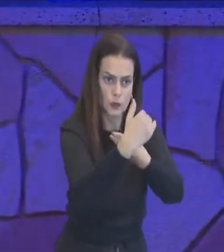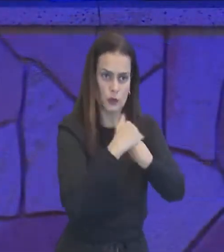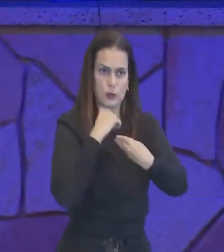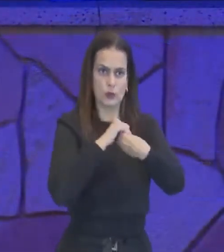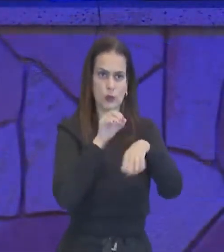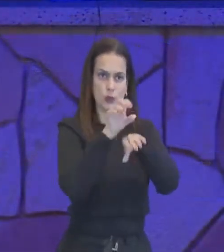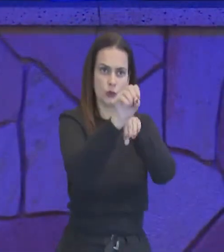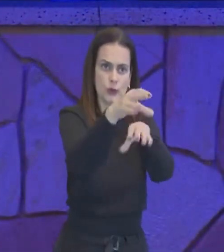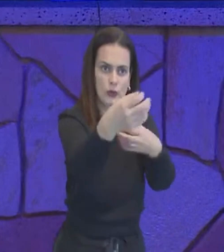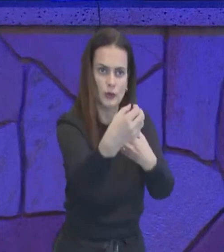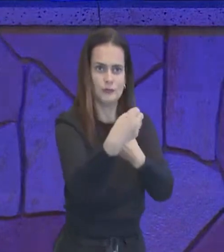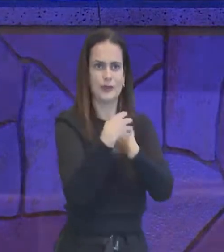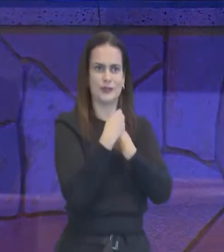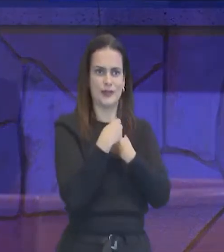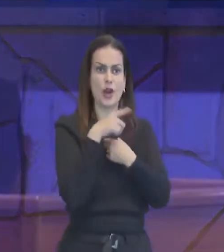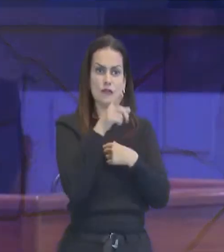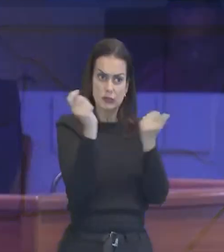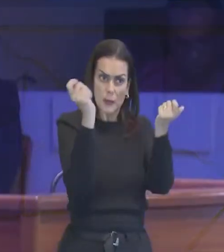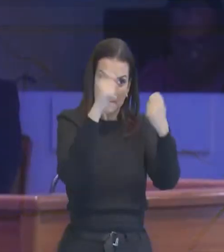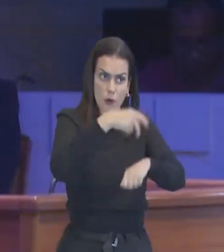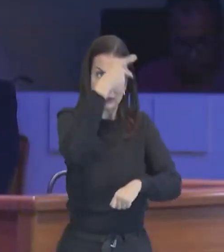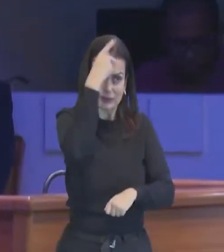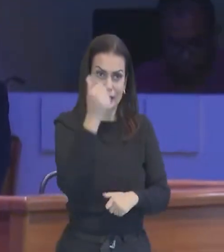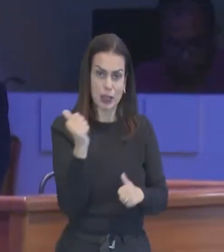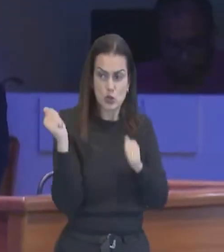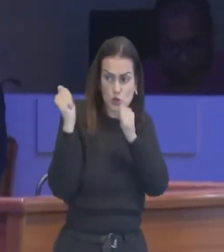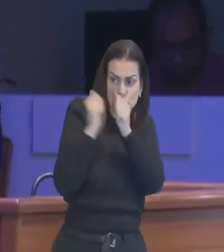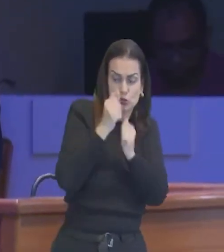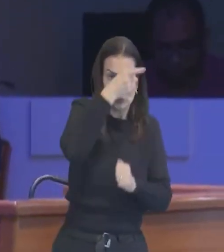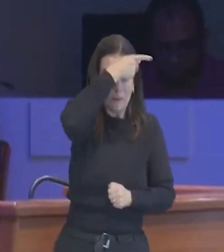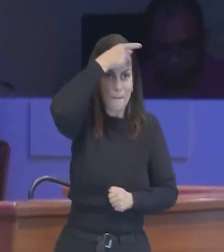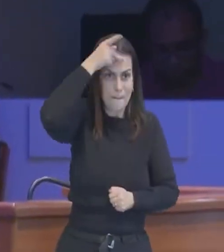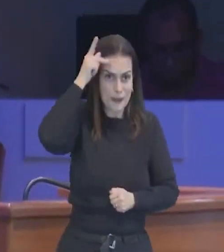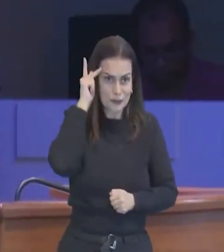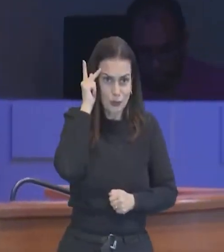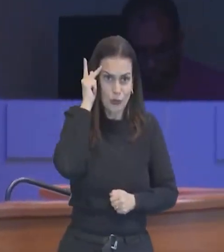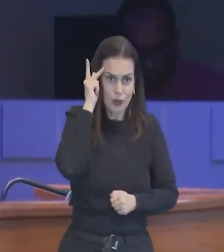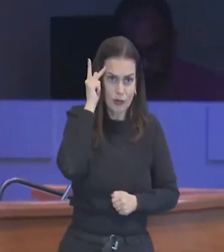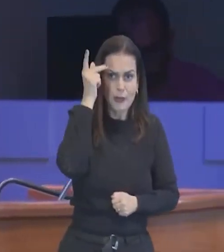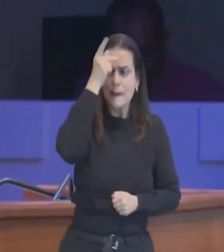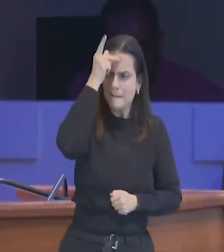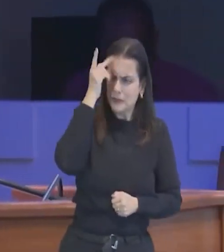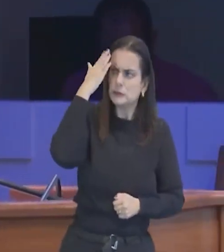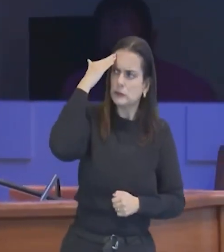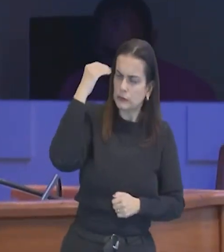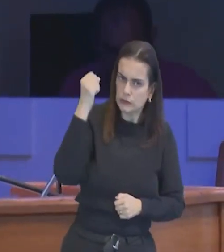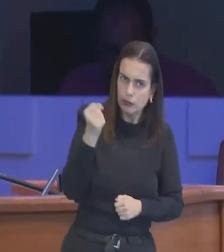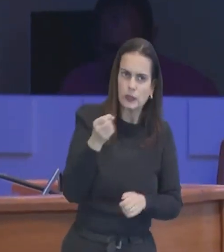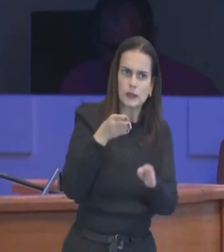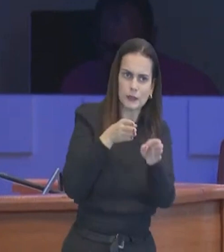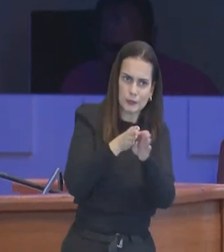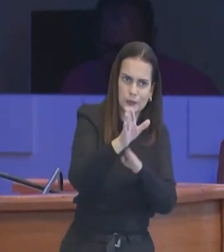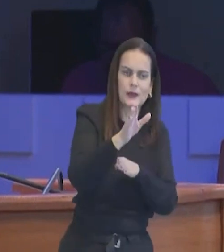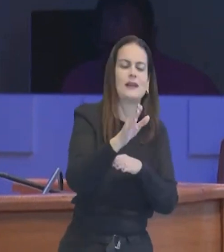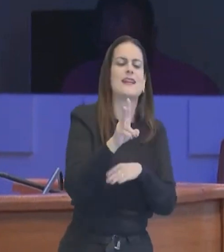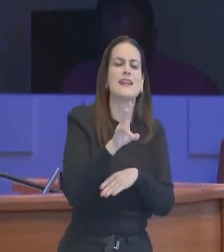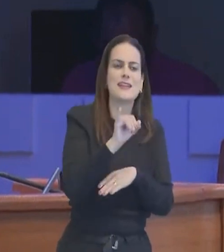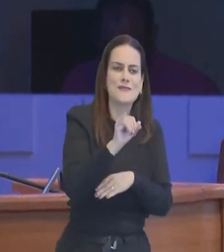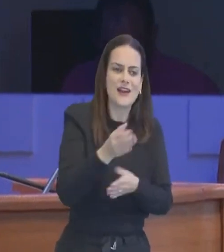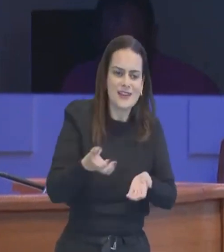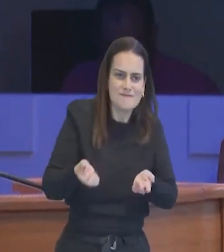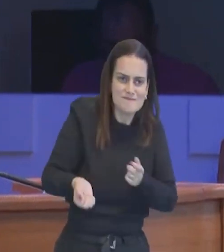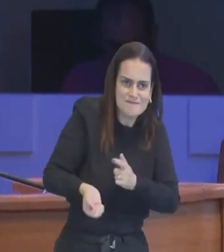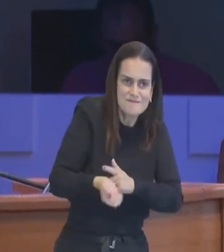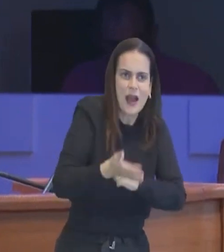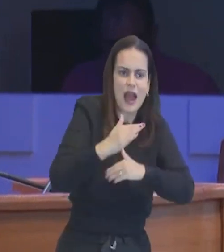pode ter ao seu lado, uma pessoa, que sendo instruída, poderá, dar muitos frutos, então tenha